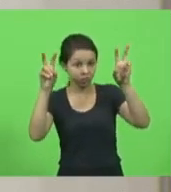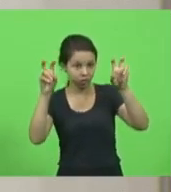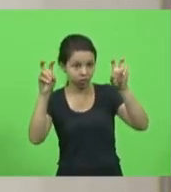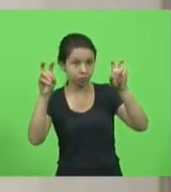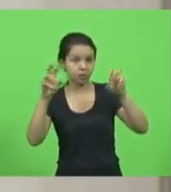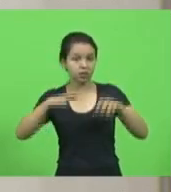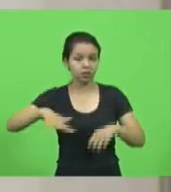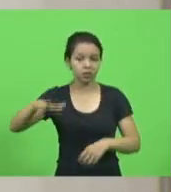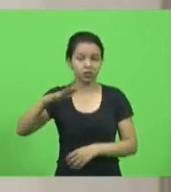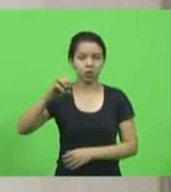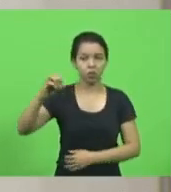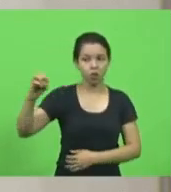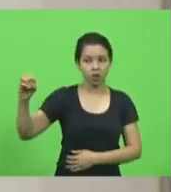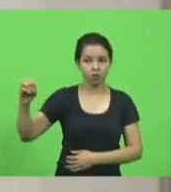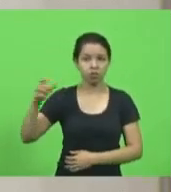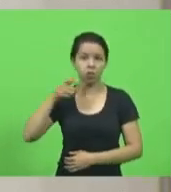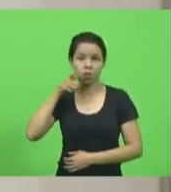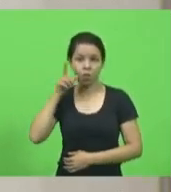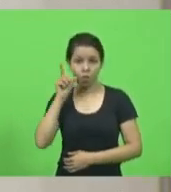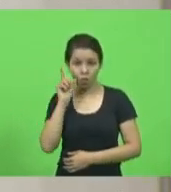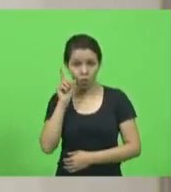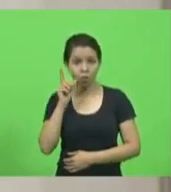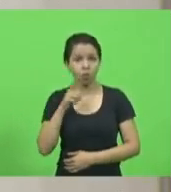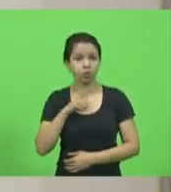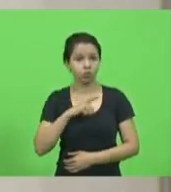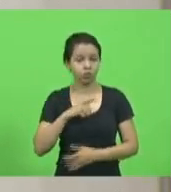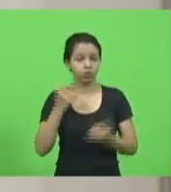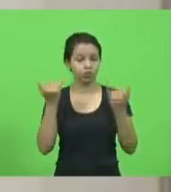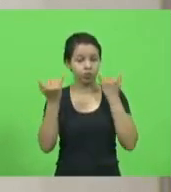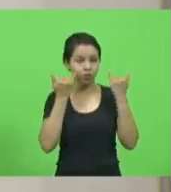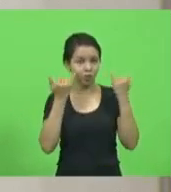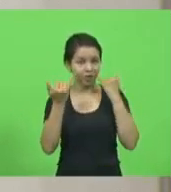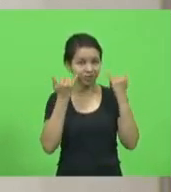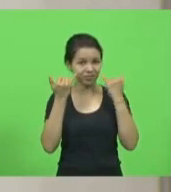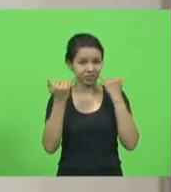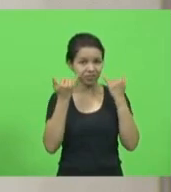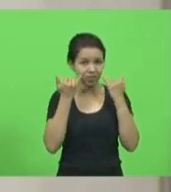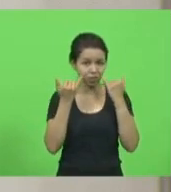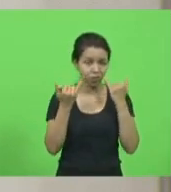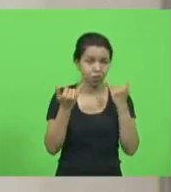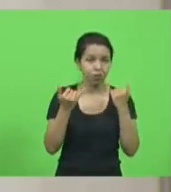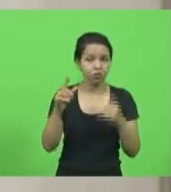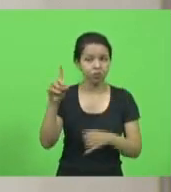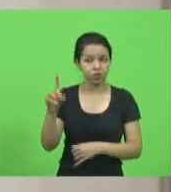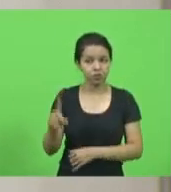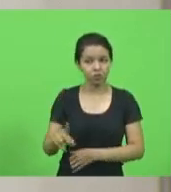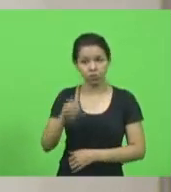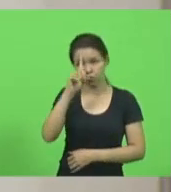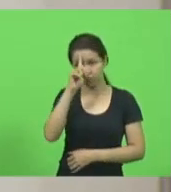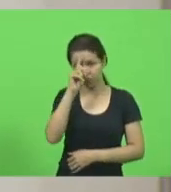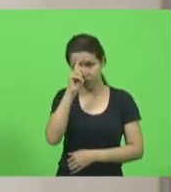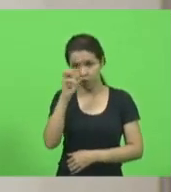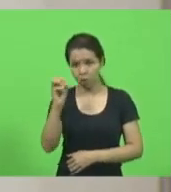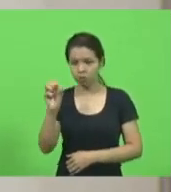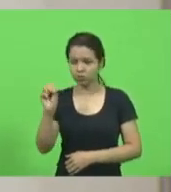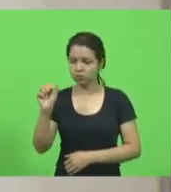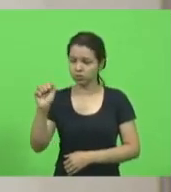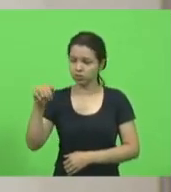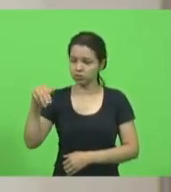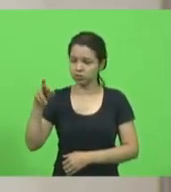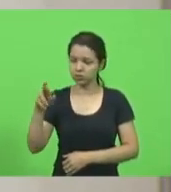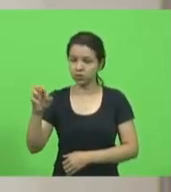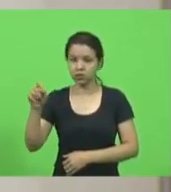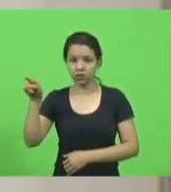Oeste. Ontem ainda tivemos informações do diretor do hospital, Osmar, em Chapecó, 89